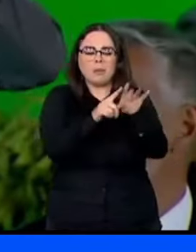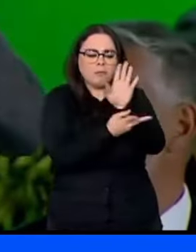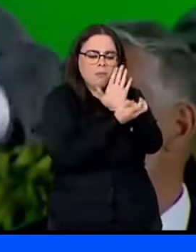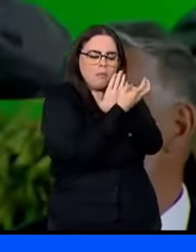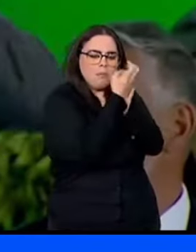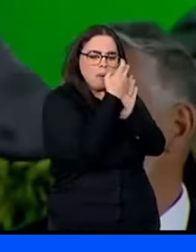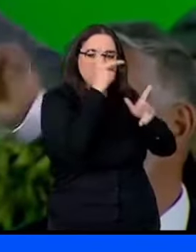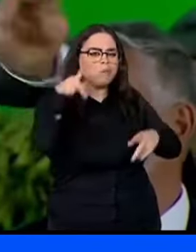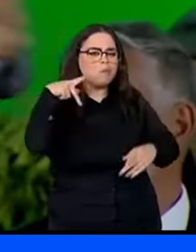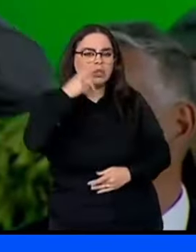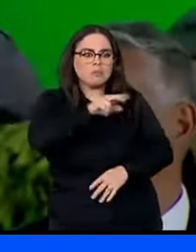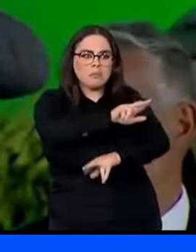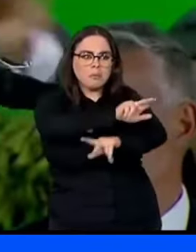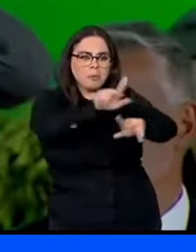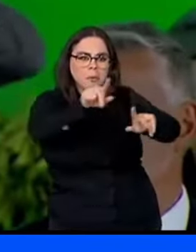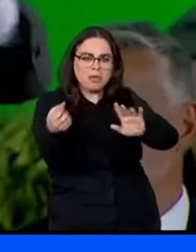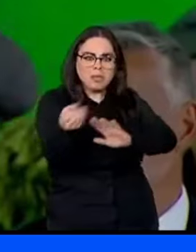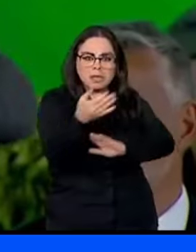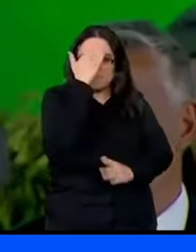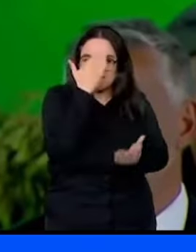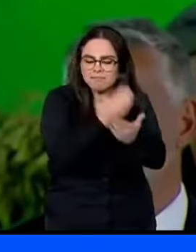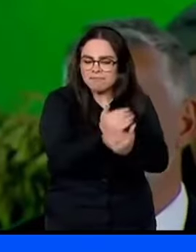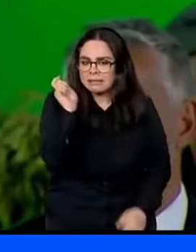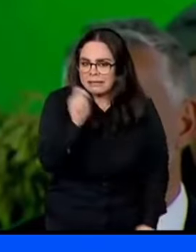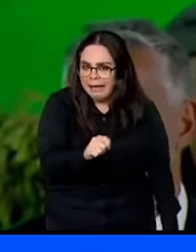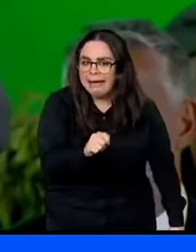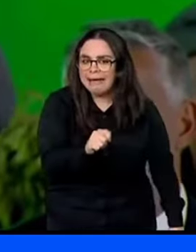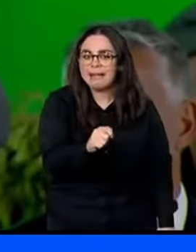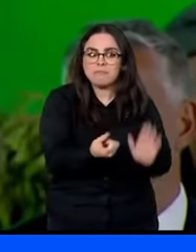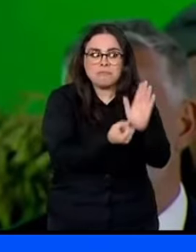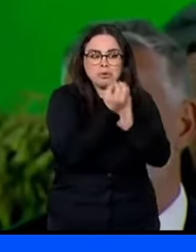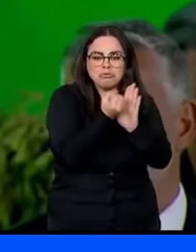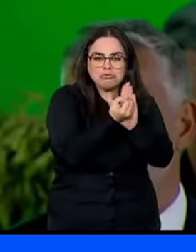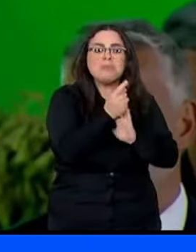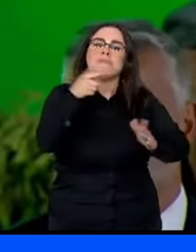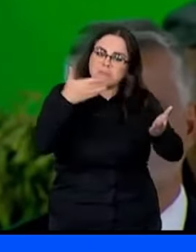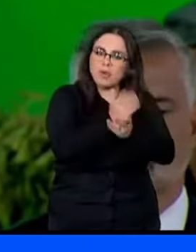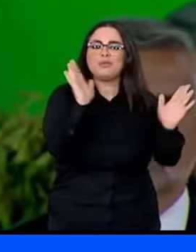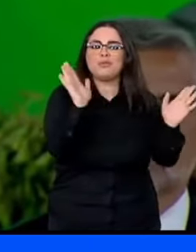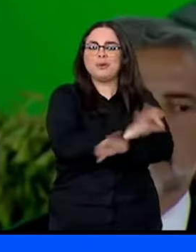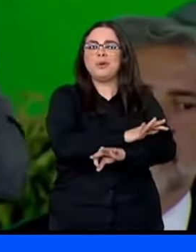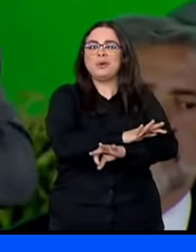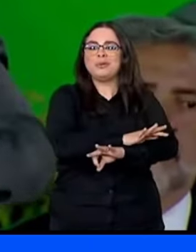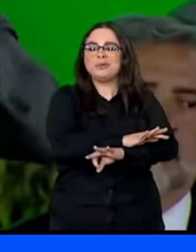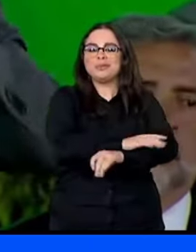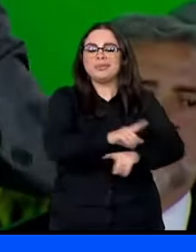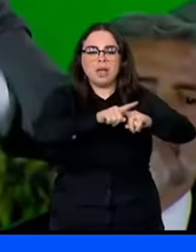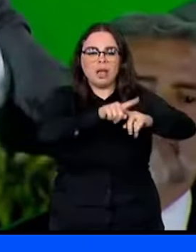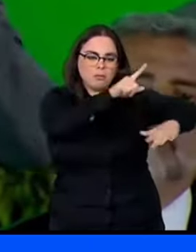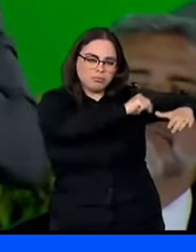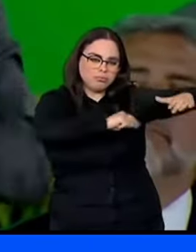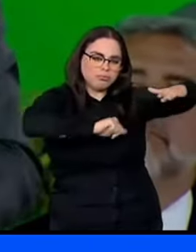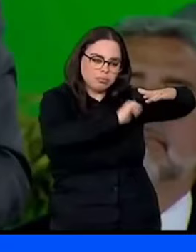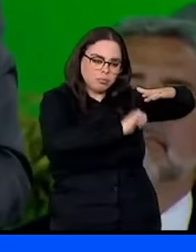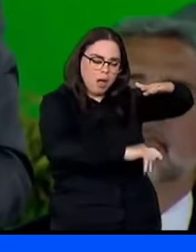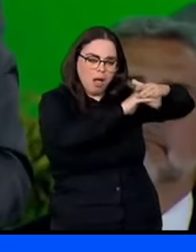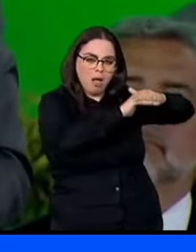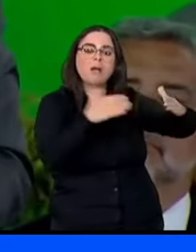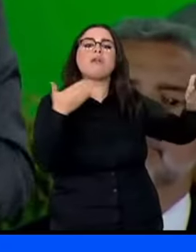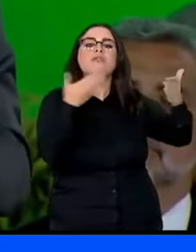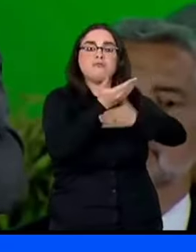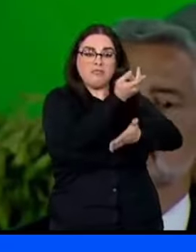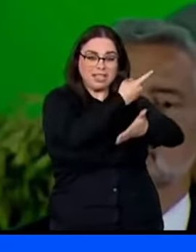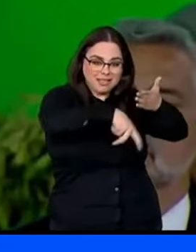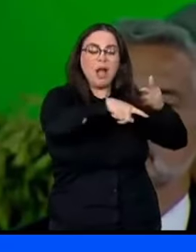que muita gente não acreditava que fosse possível produzir E aprovou O acaboto fiscal foi aprovado